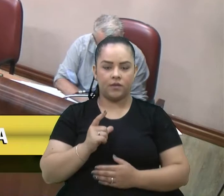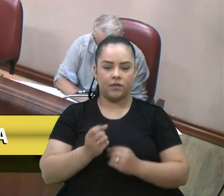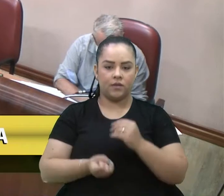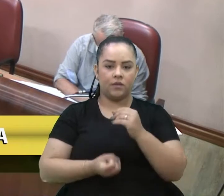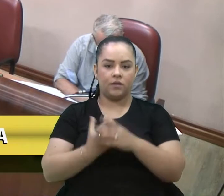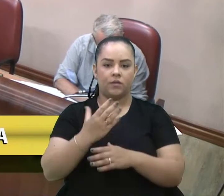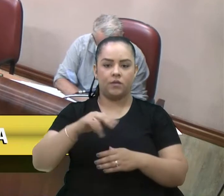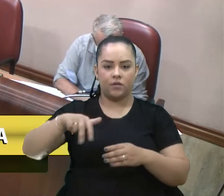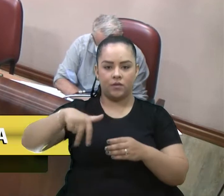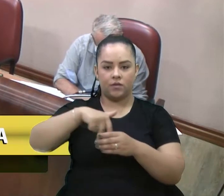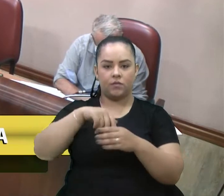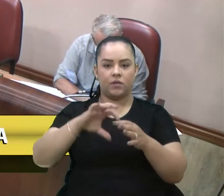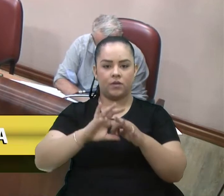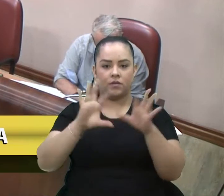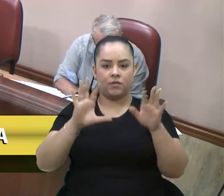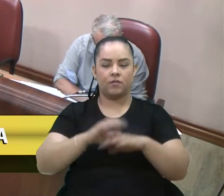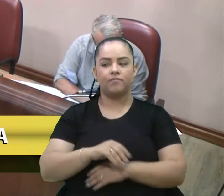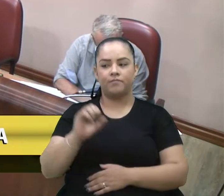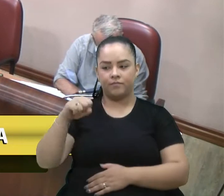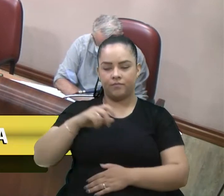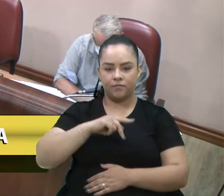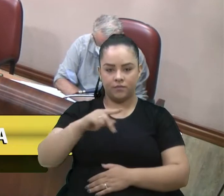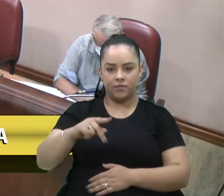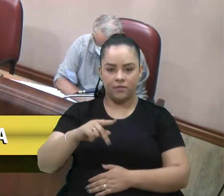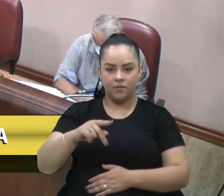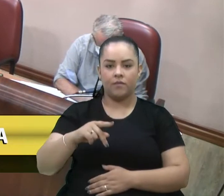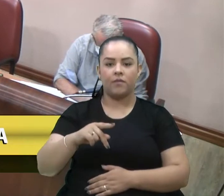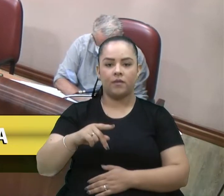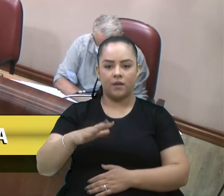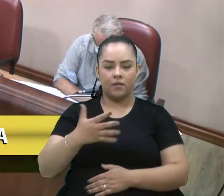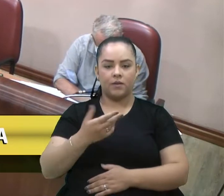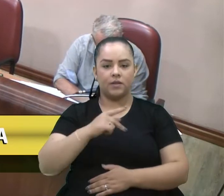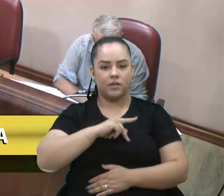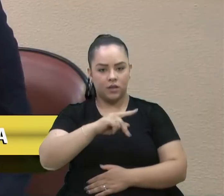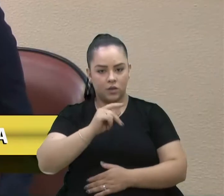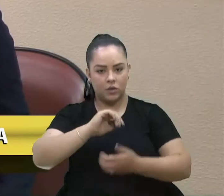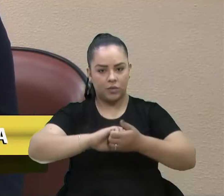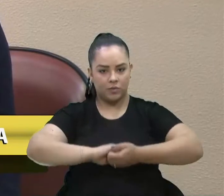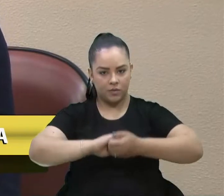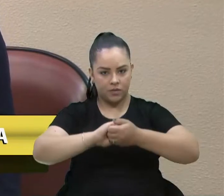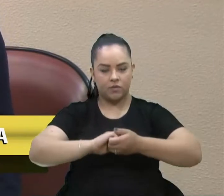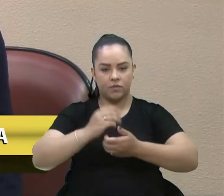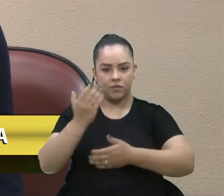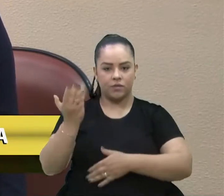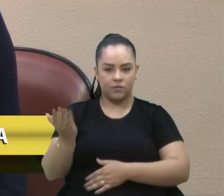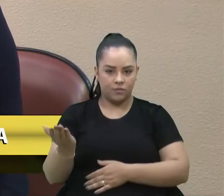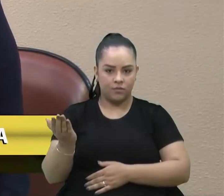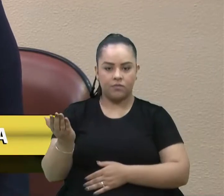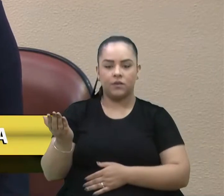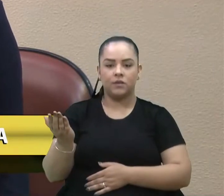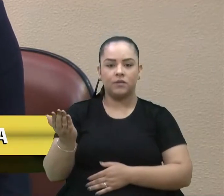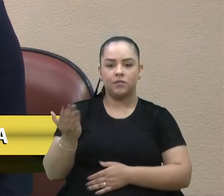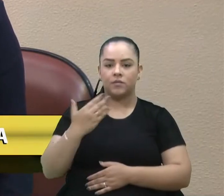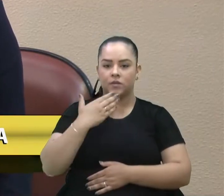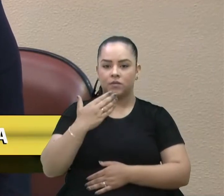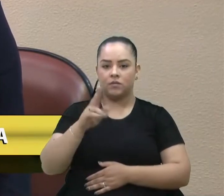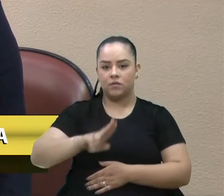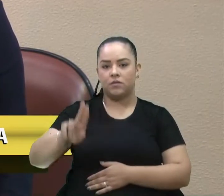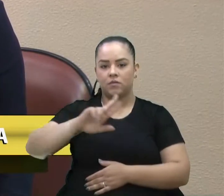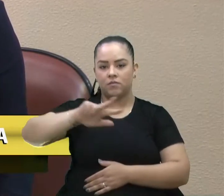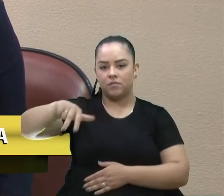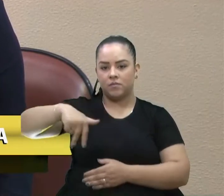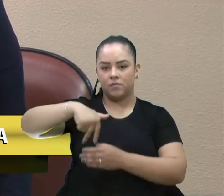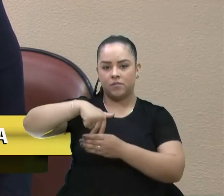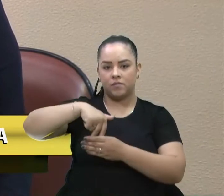Pois não, Sr. Presidente, Excelentíssimo Sr. Presidente, ao cumprimentá-lo cordialmente através do presente, venho solicitar o uso da Tribuna da Câmara de